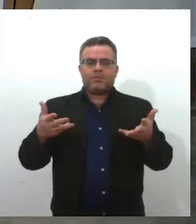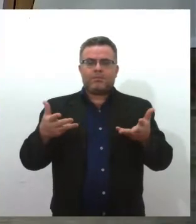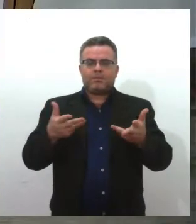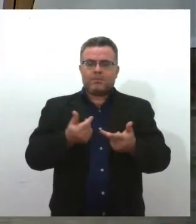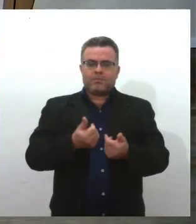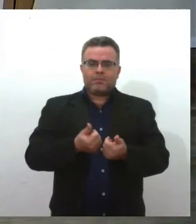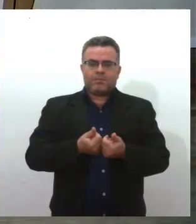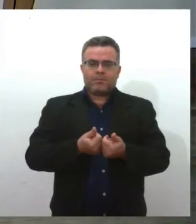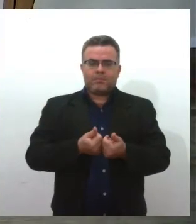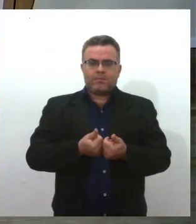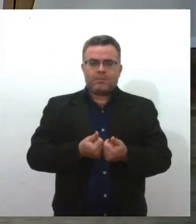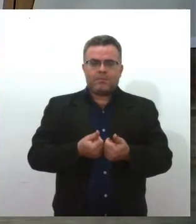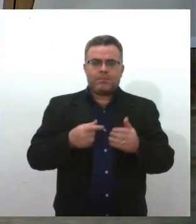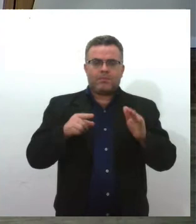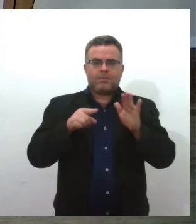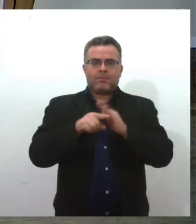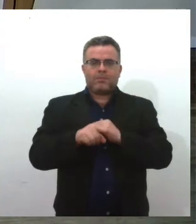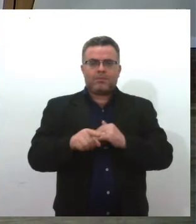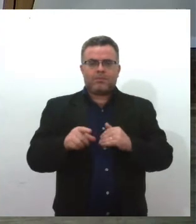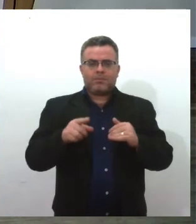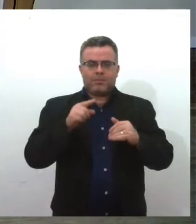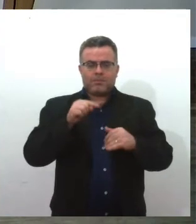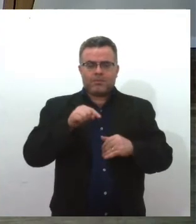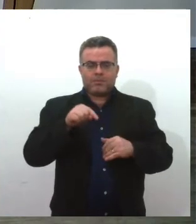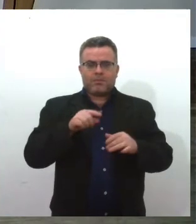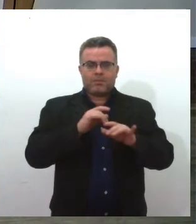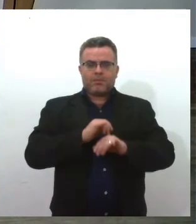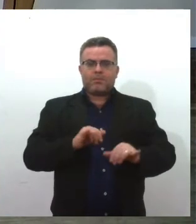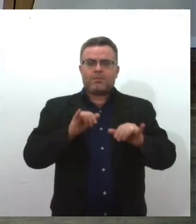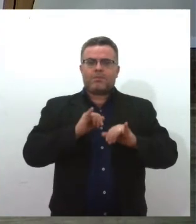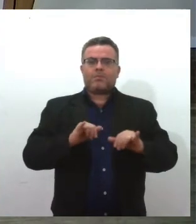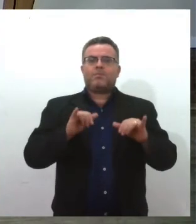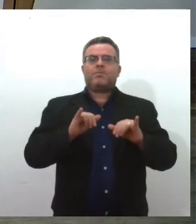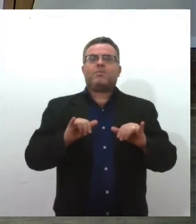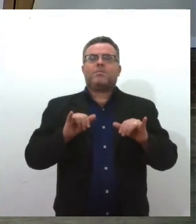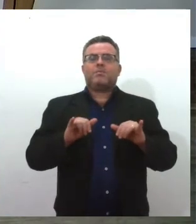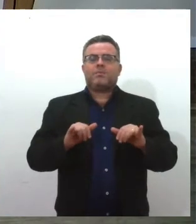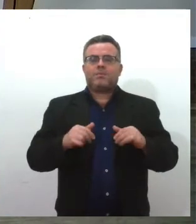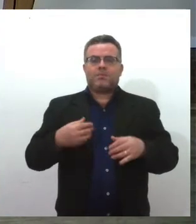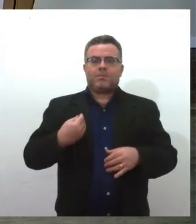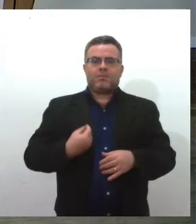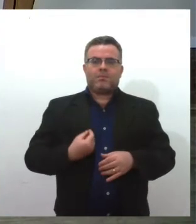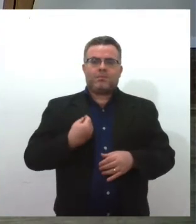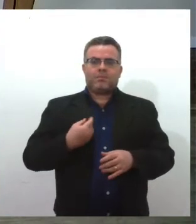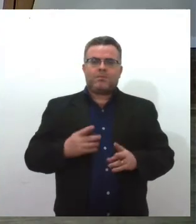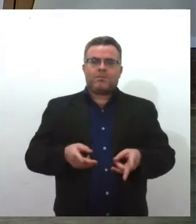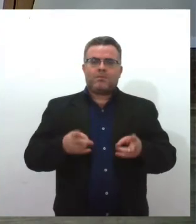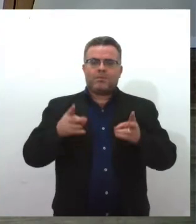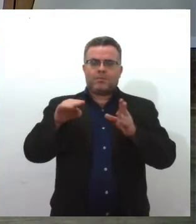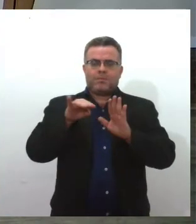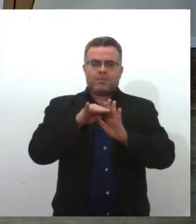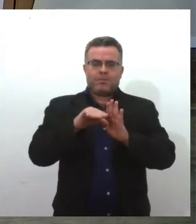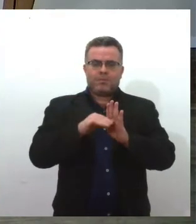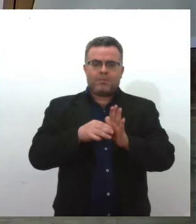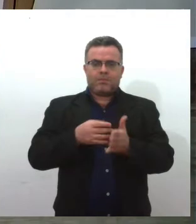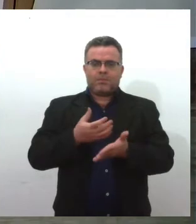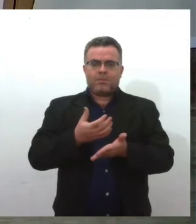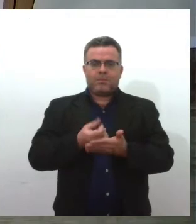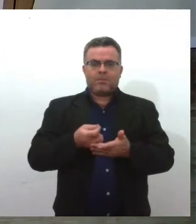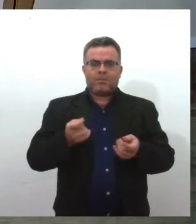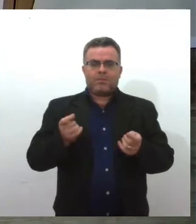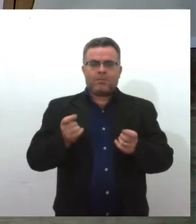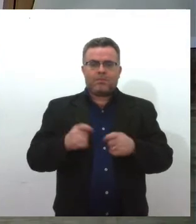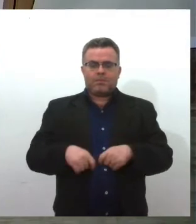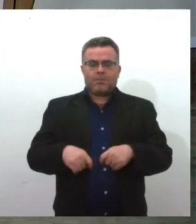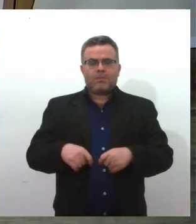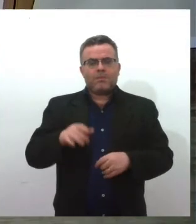eu te perguntei justamente para a gente deixar registrado aqui, a gente está ao vivo, mas o programa fica gravado e quem quiser depois recuperar tudo